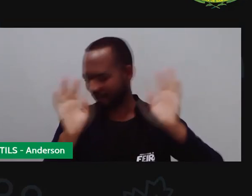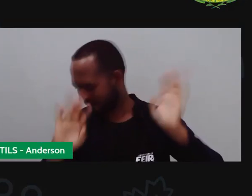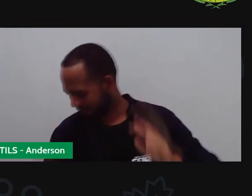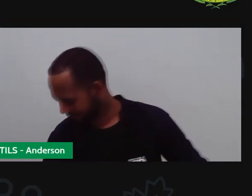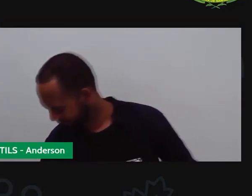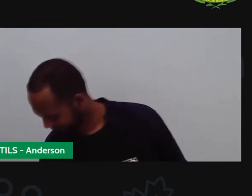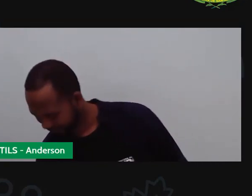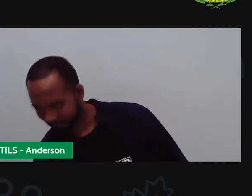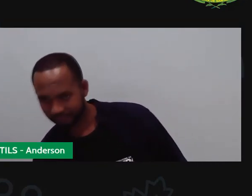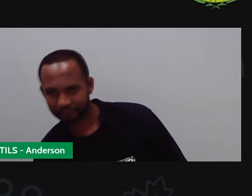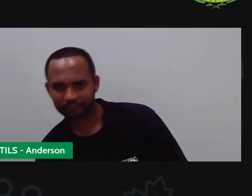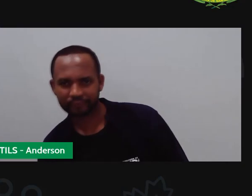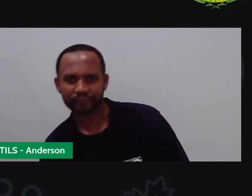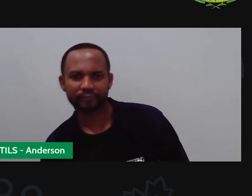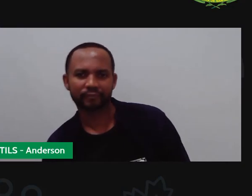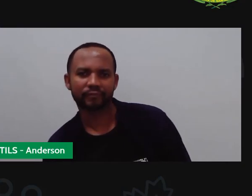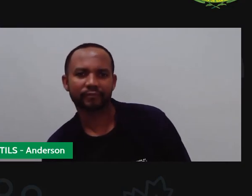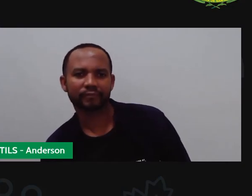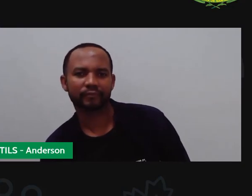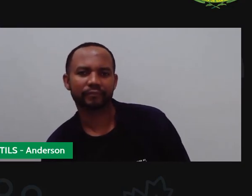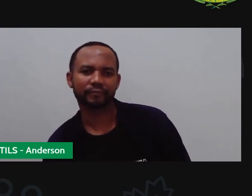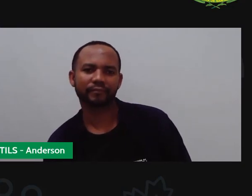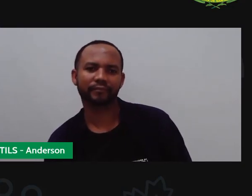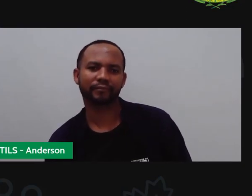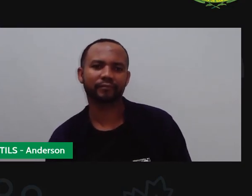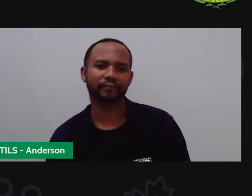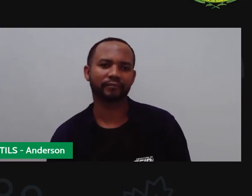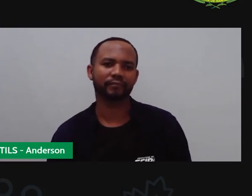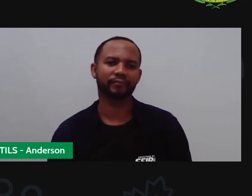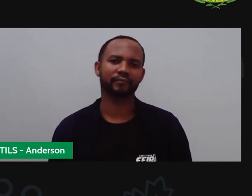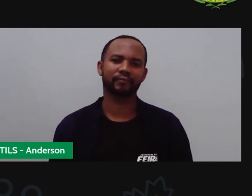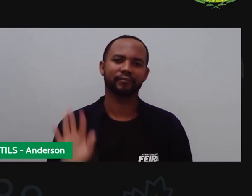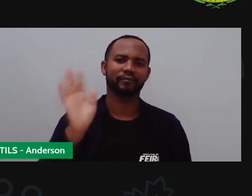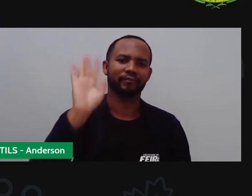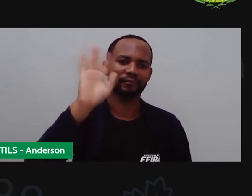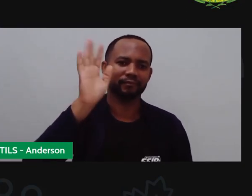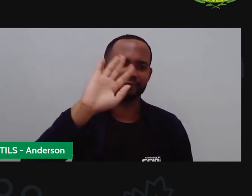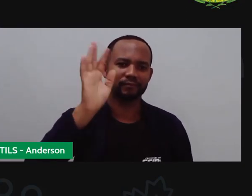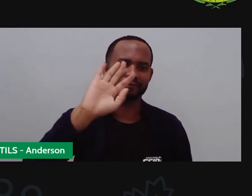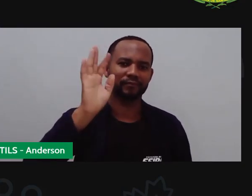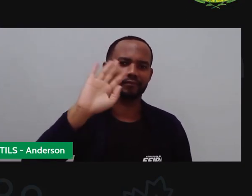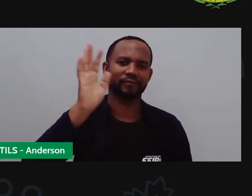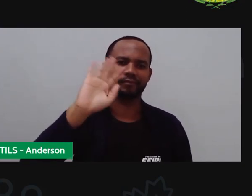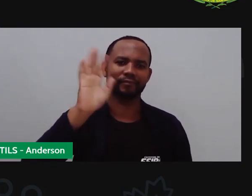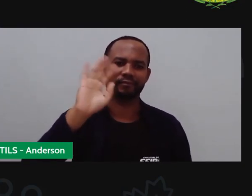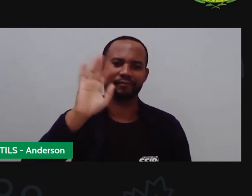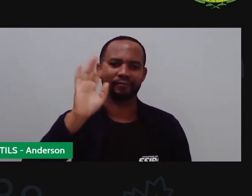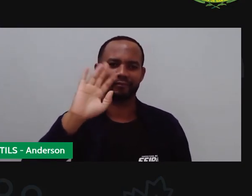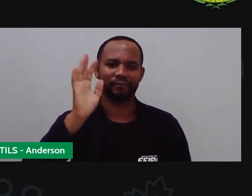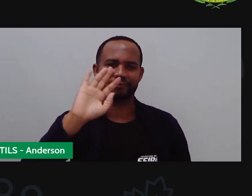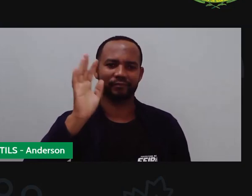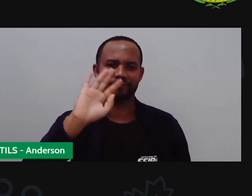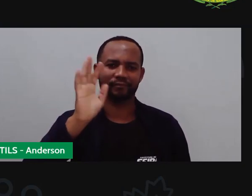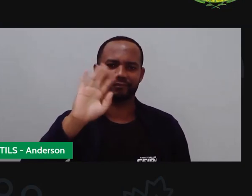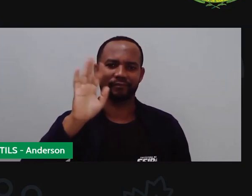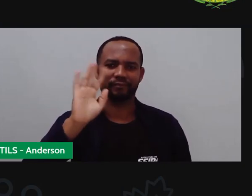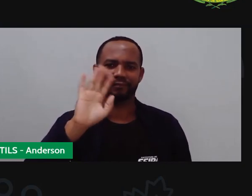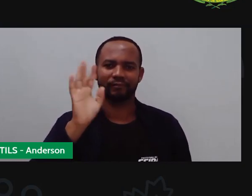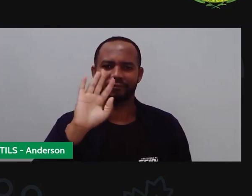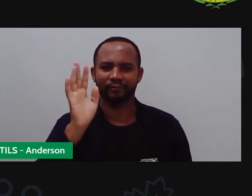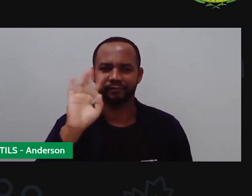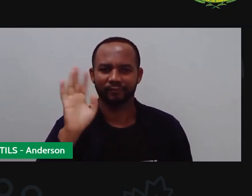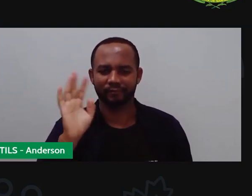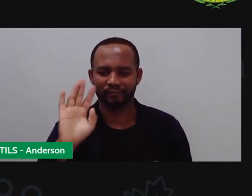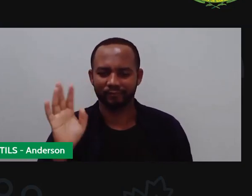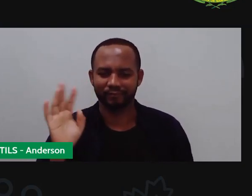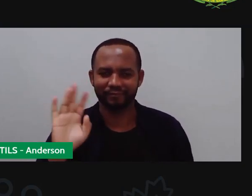vocês Aqui Até aqui Não esqueçam De compartilhar O nosso Vídeo E Até a nossa Próxima aula Ó Um beijo enorme